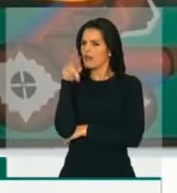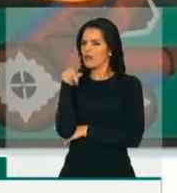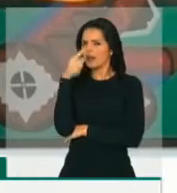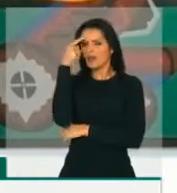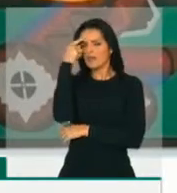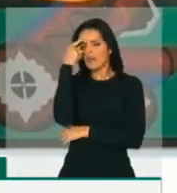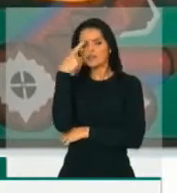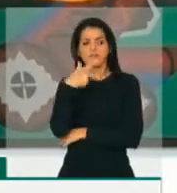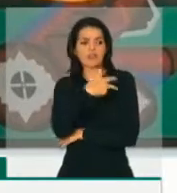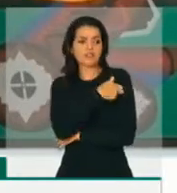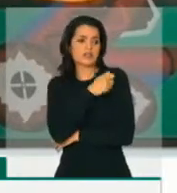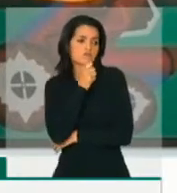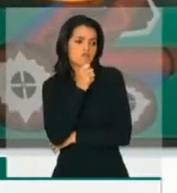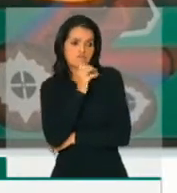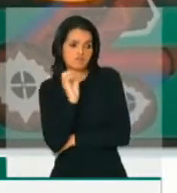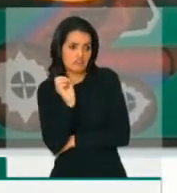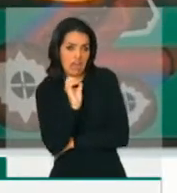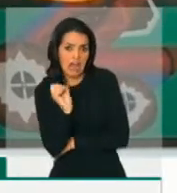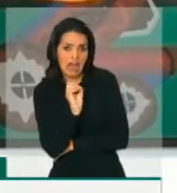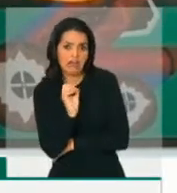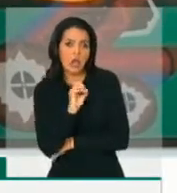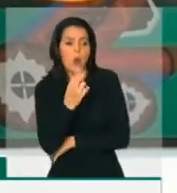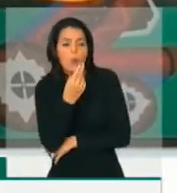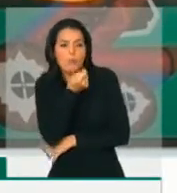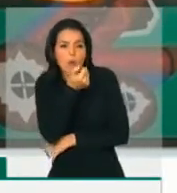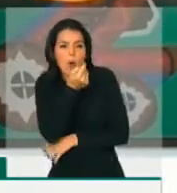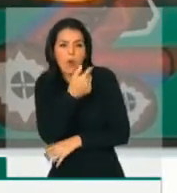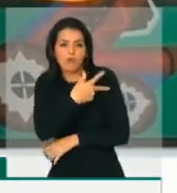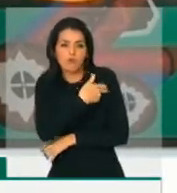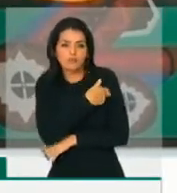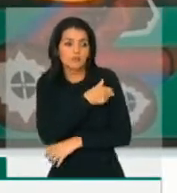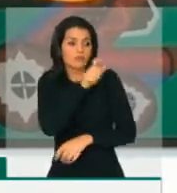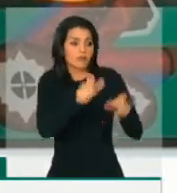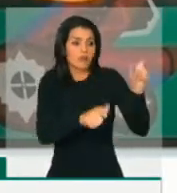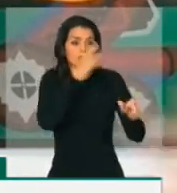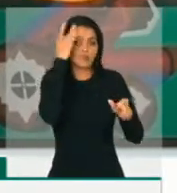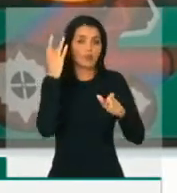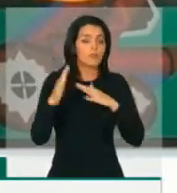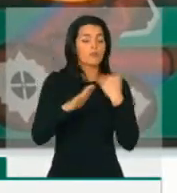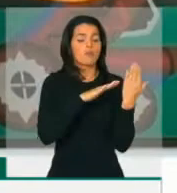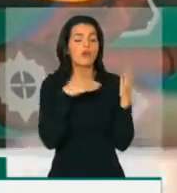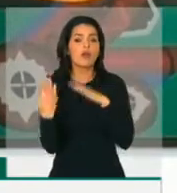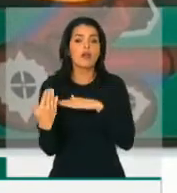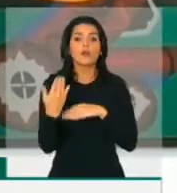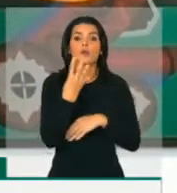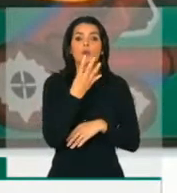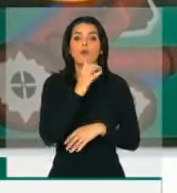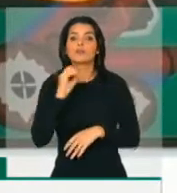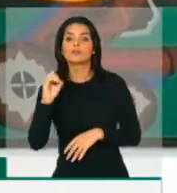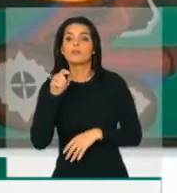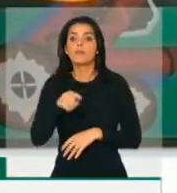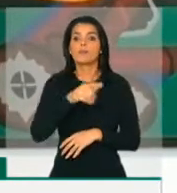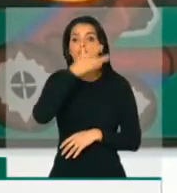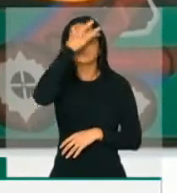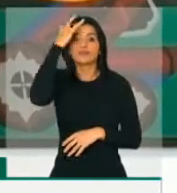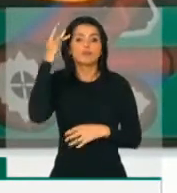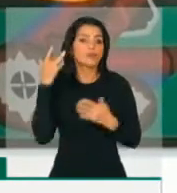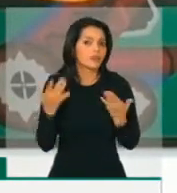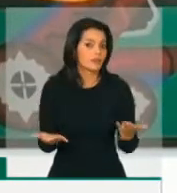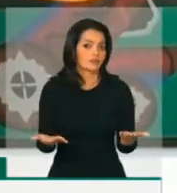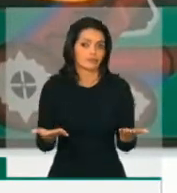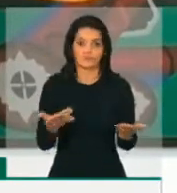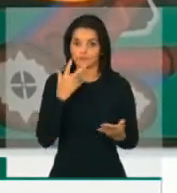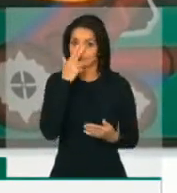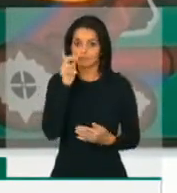quase nenhuma, estão morrendo de Covid 400 mil pessoas. Então, para